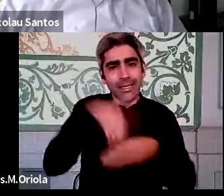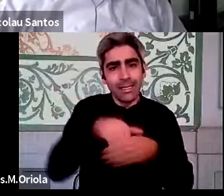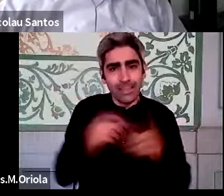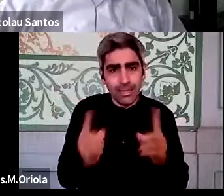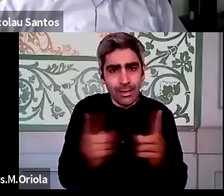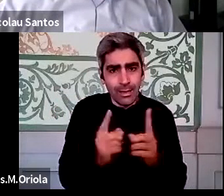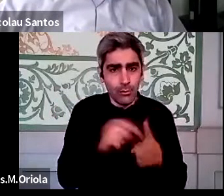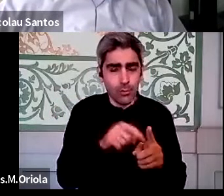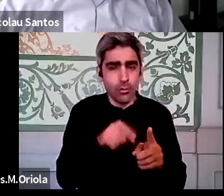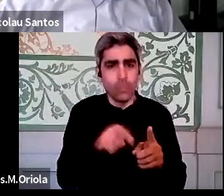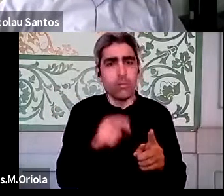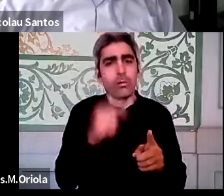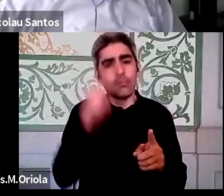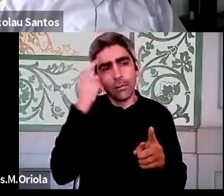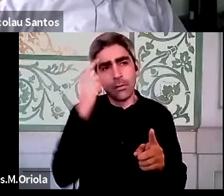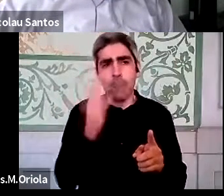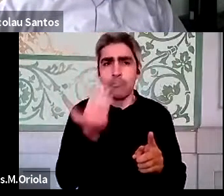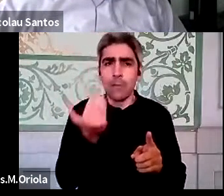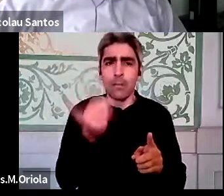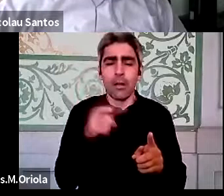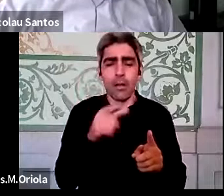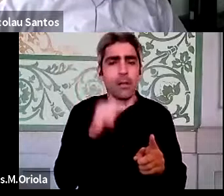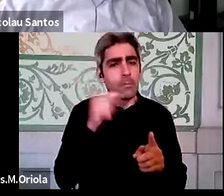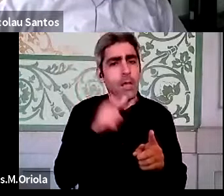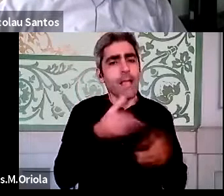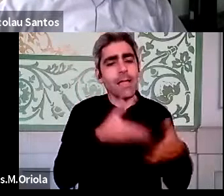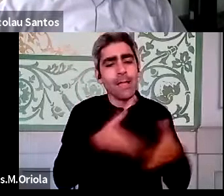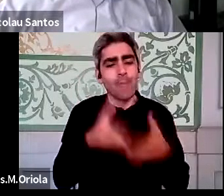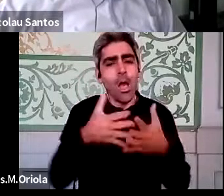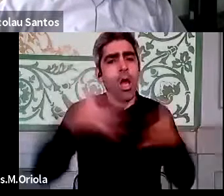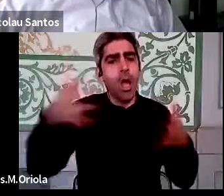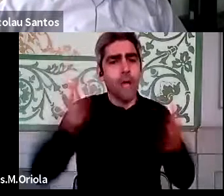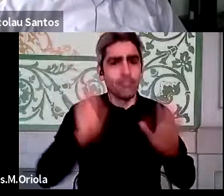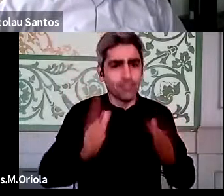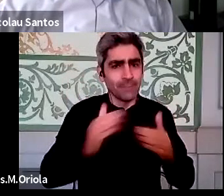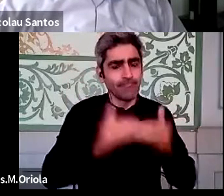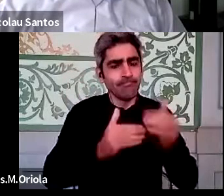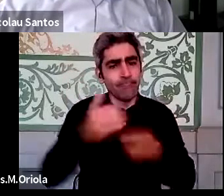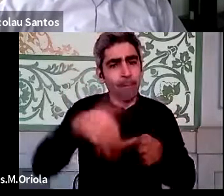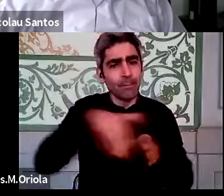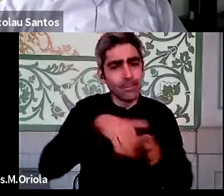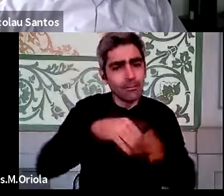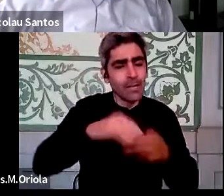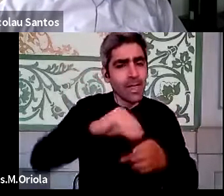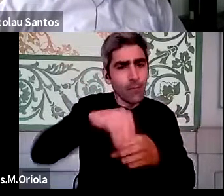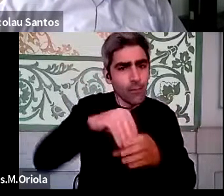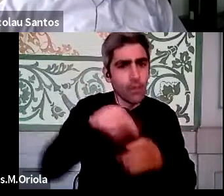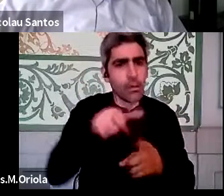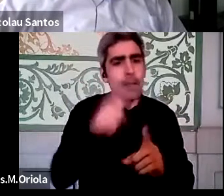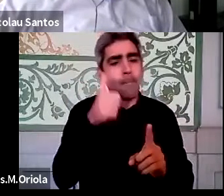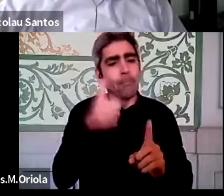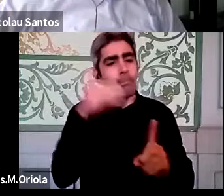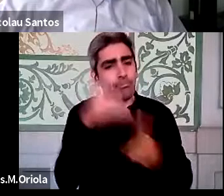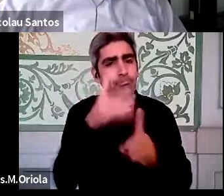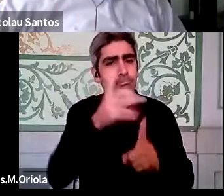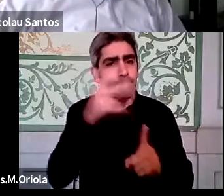na dimensão, nós temos um caminho grande a percorrer para a parte da participação e do envolvimento, e por isso a eficácia das